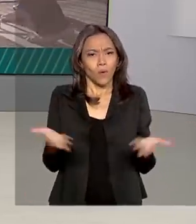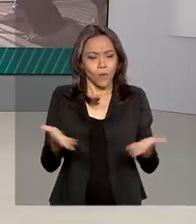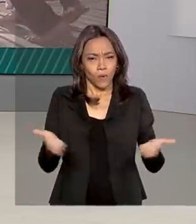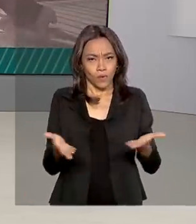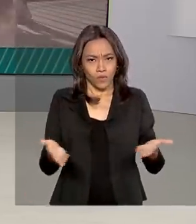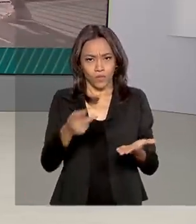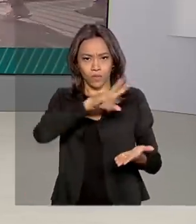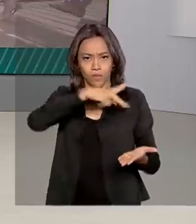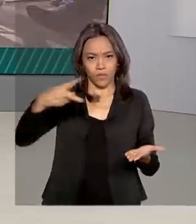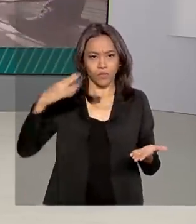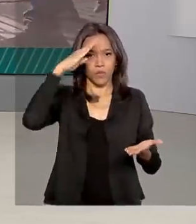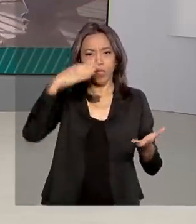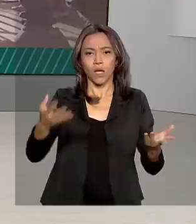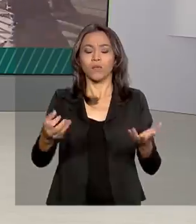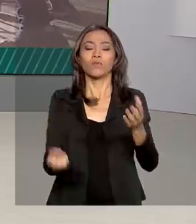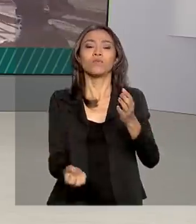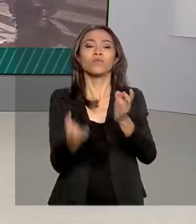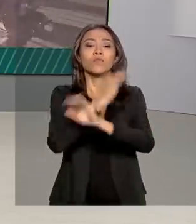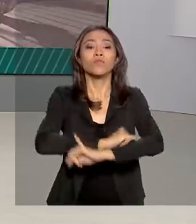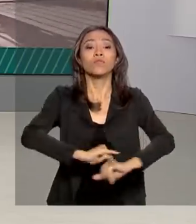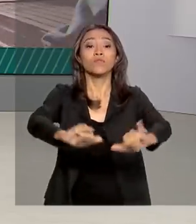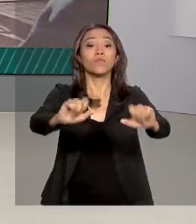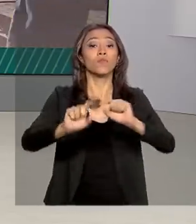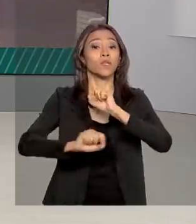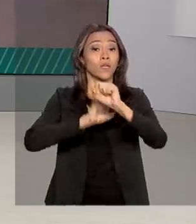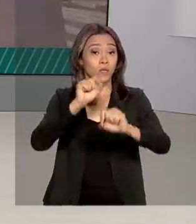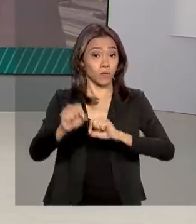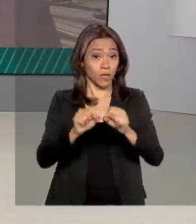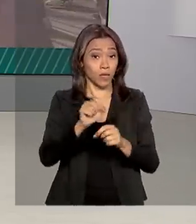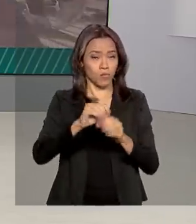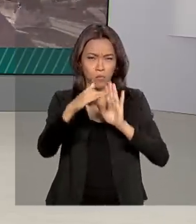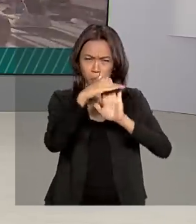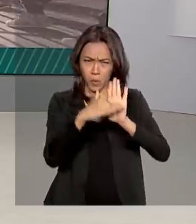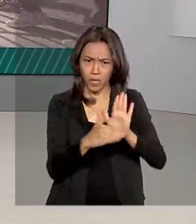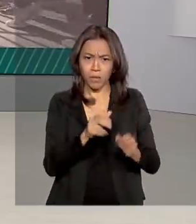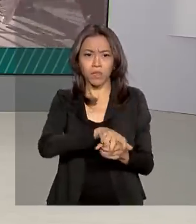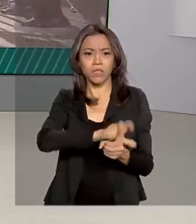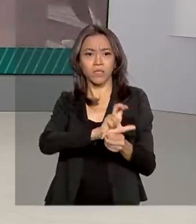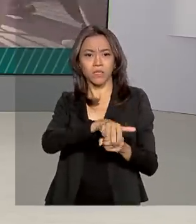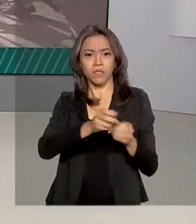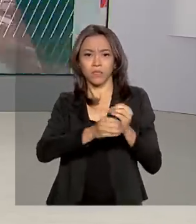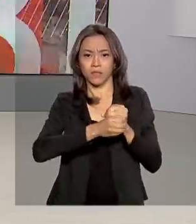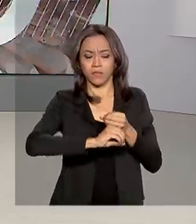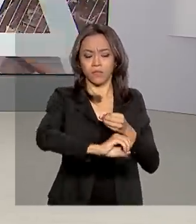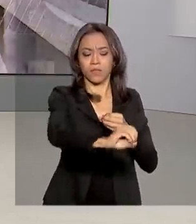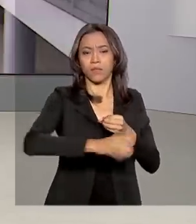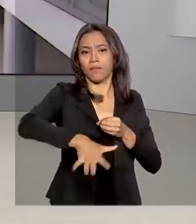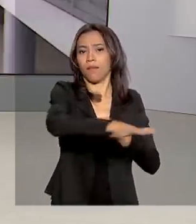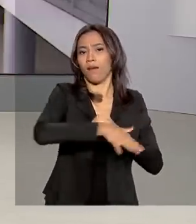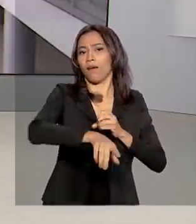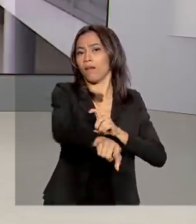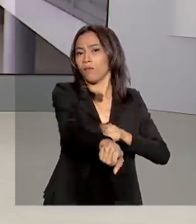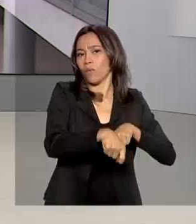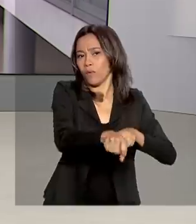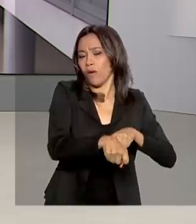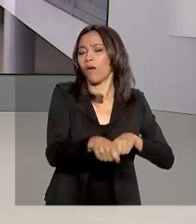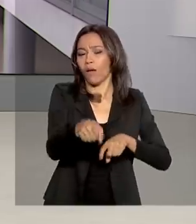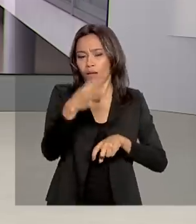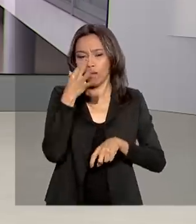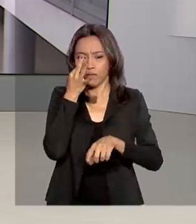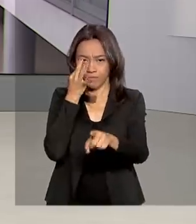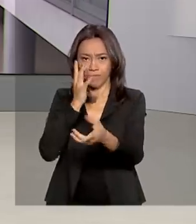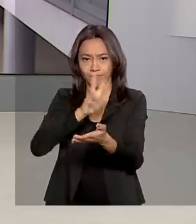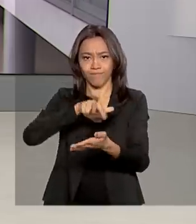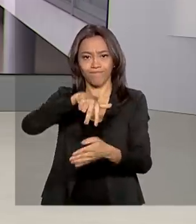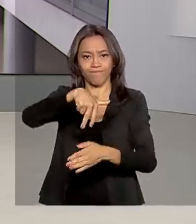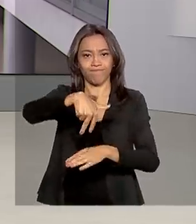lança o programa Saneamento Brasil Rural. Vamos saber essas e outras informações com a repórter Selma Dias. Ela está no Palácio do Planalto.